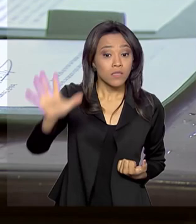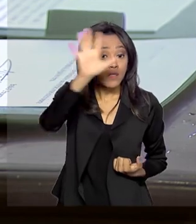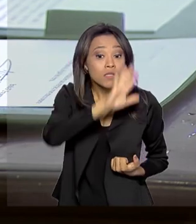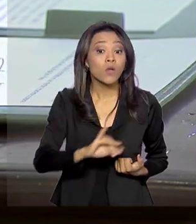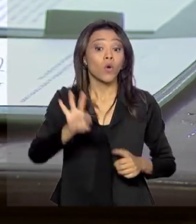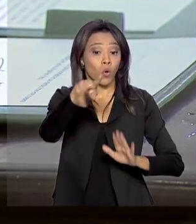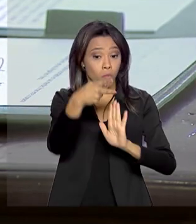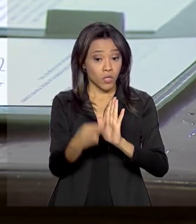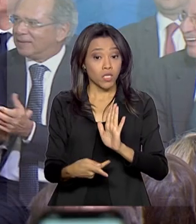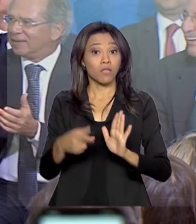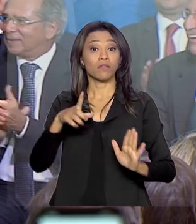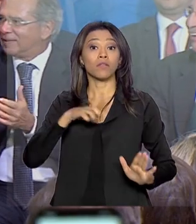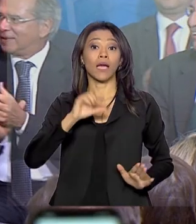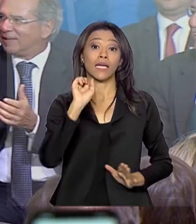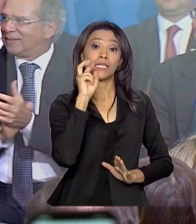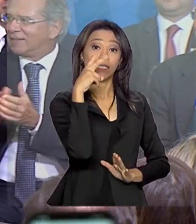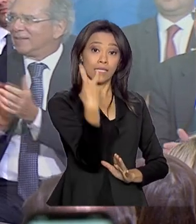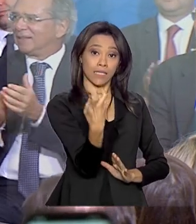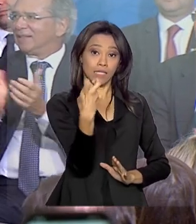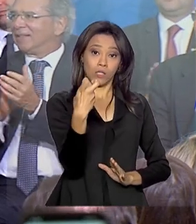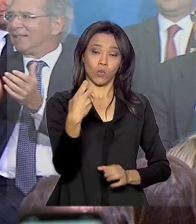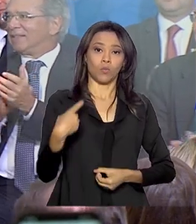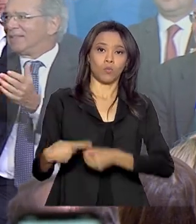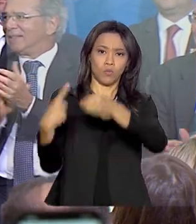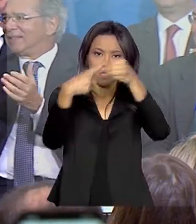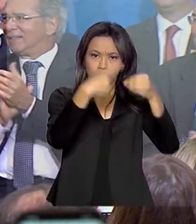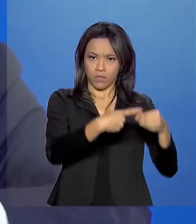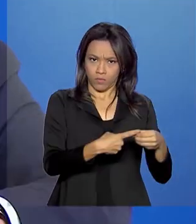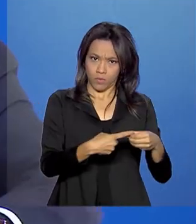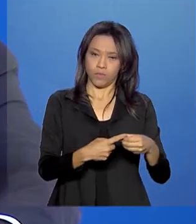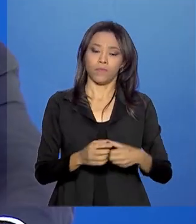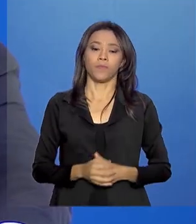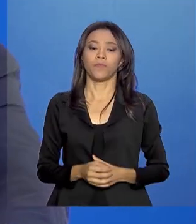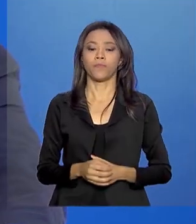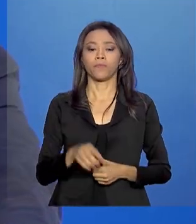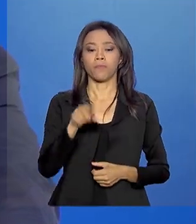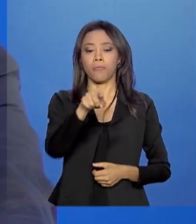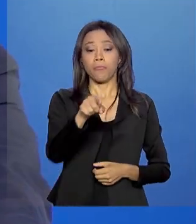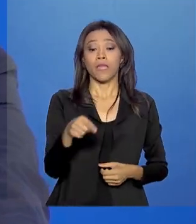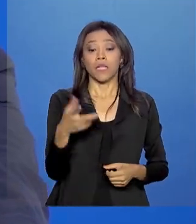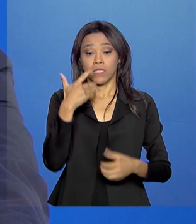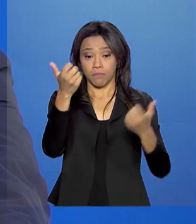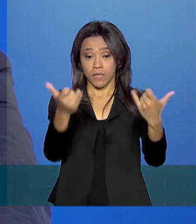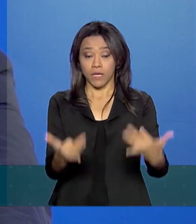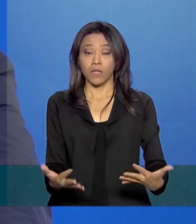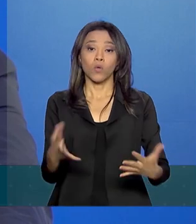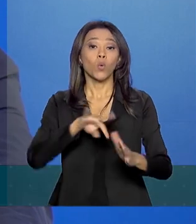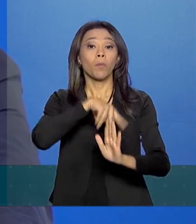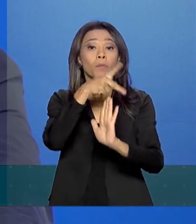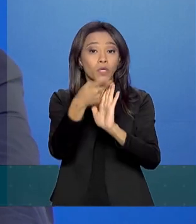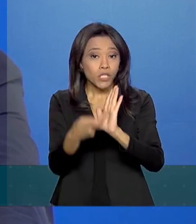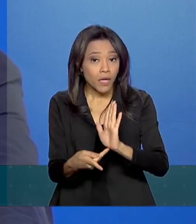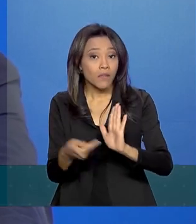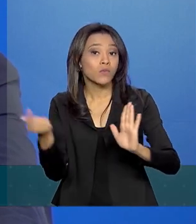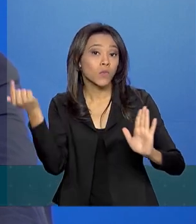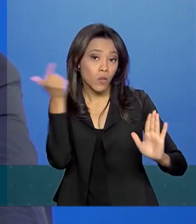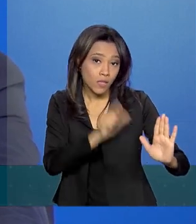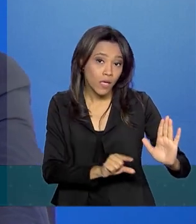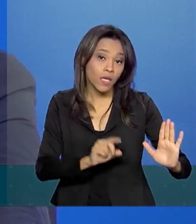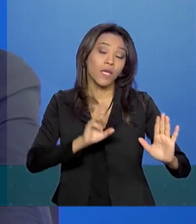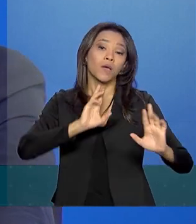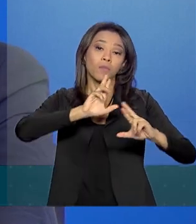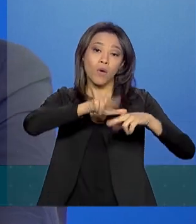em cinco municípios, um em cada região do país. Esse projeto só é possível através da união